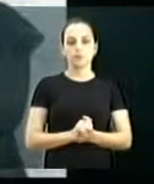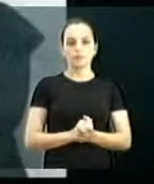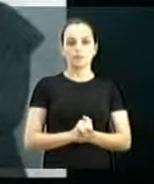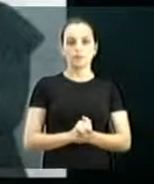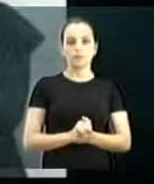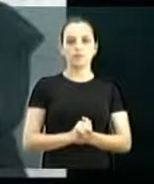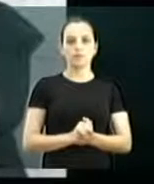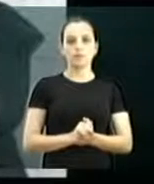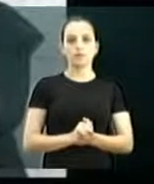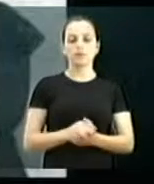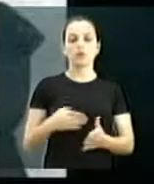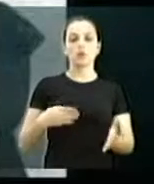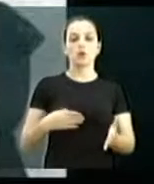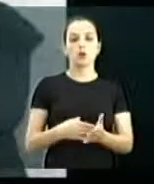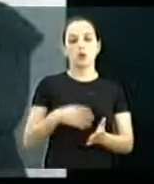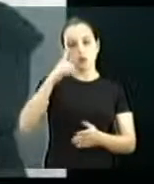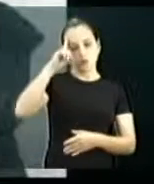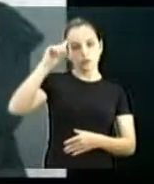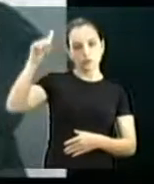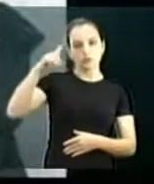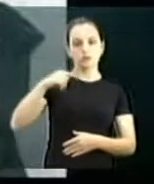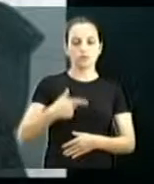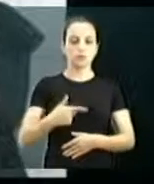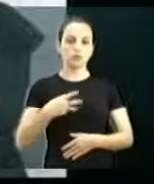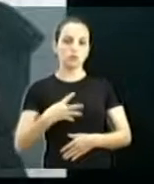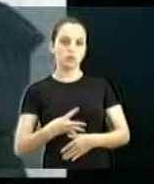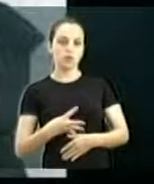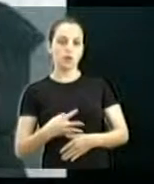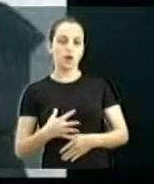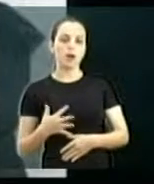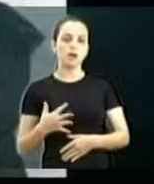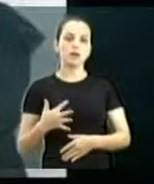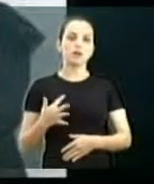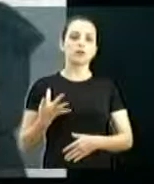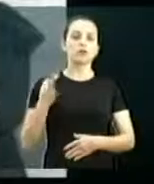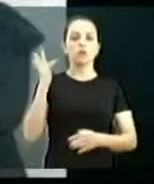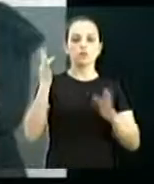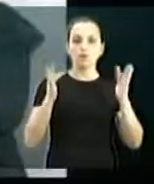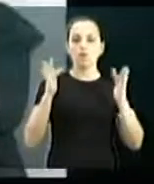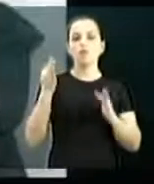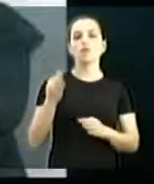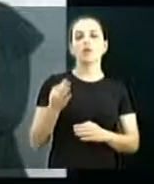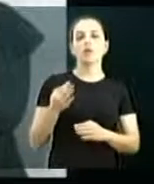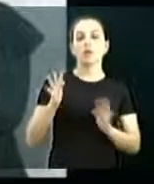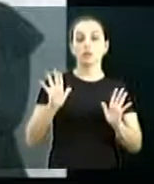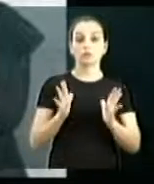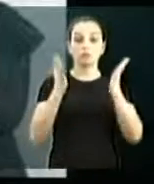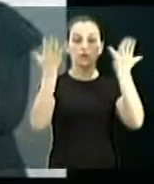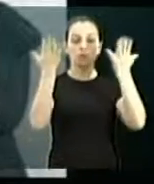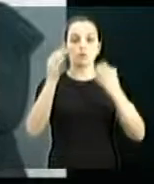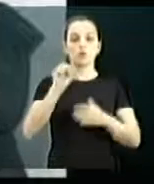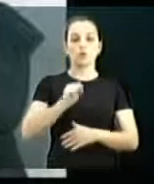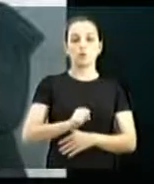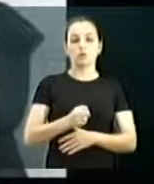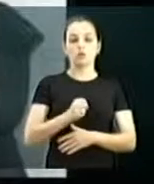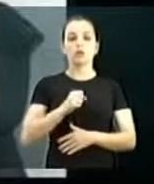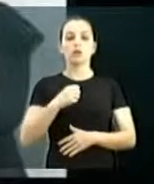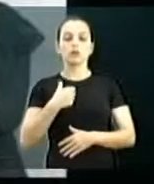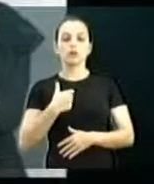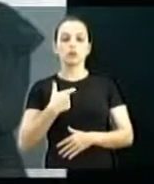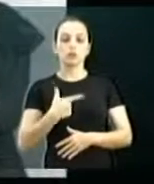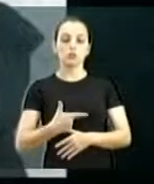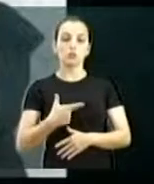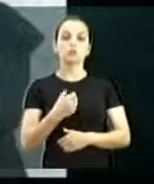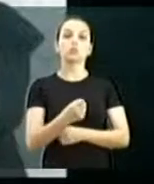No último dia 24 de fevereiro, comemorou-se os 82 anos do voto feminino no Brasil. A lei foi assinada em